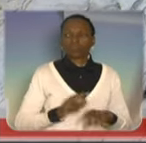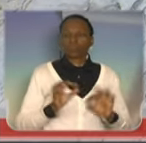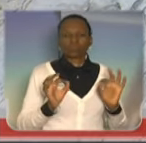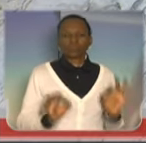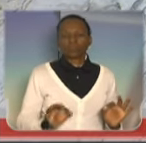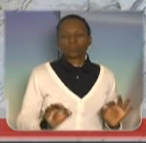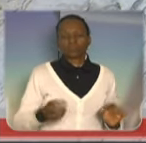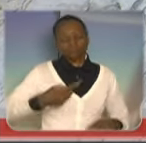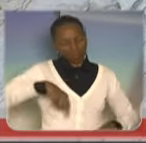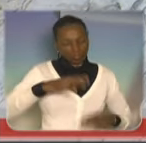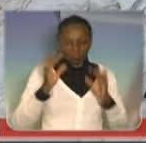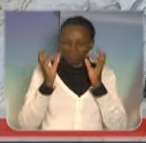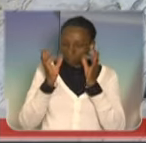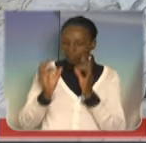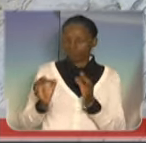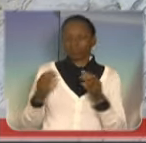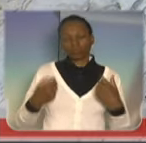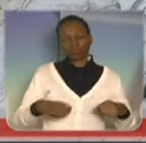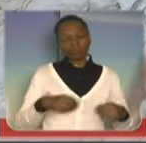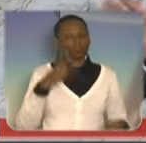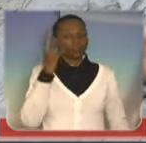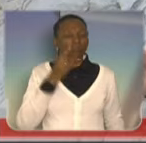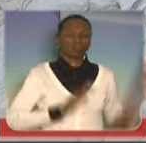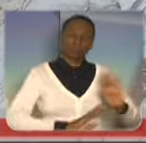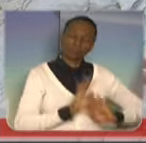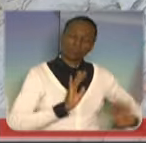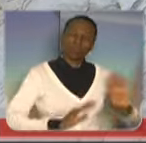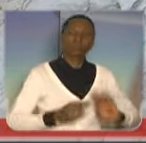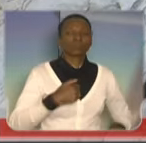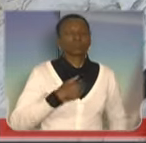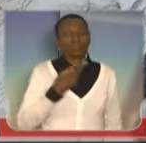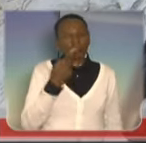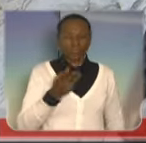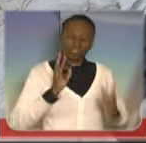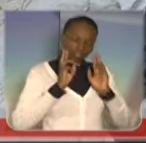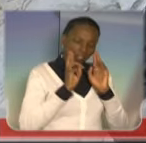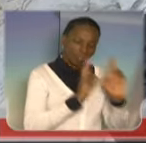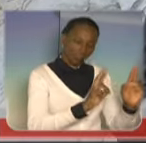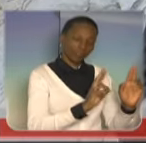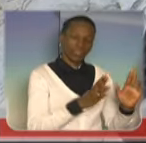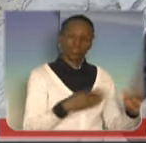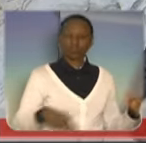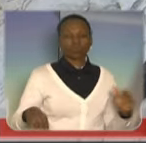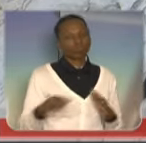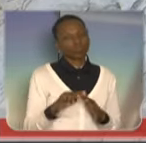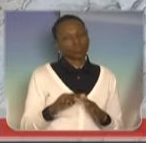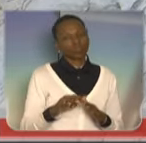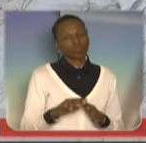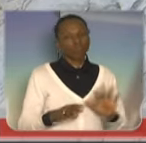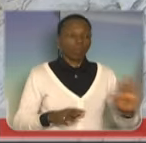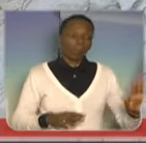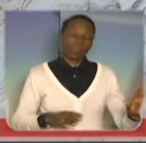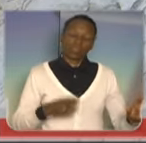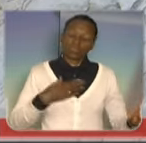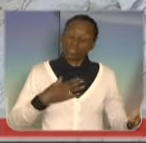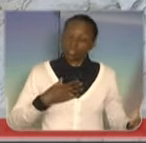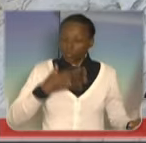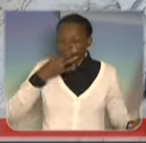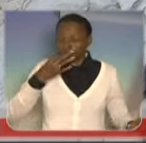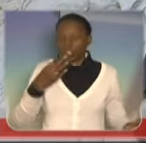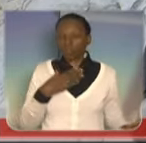temos que prestar muita atenção nisso, deputado. Ter cautela, eu recomendo isso aqui, respeito todos os pontos de vista. Mas esse é o meu ponto de vista.